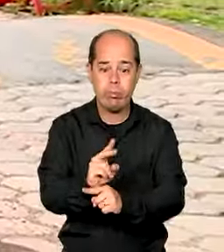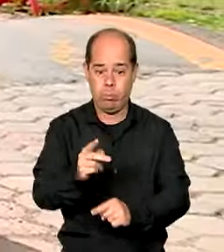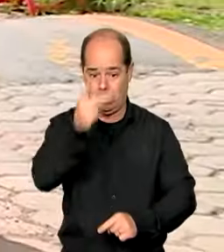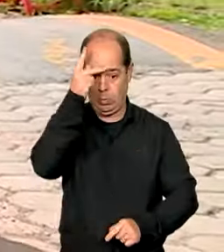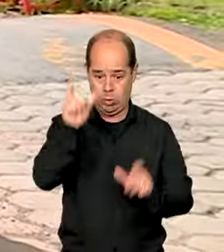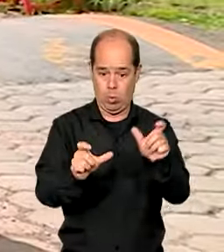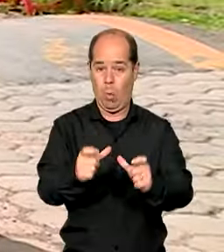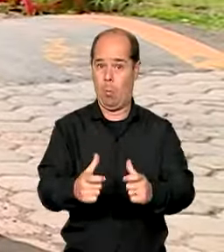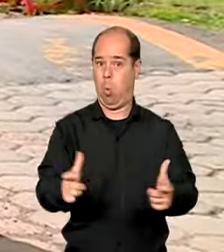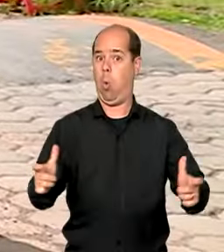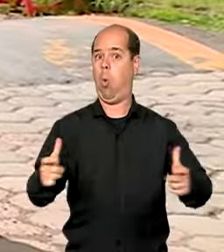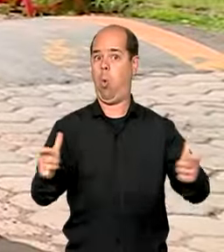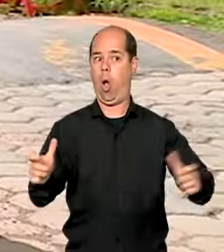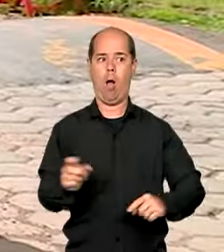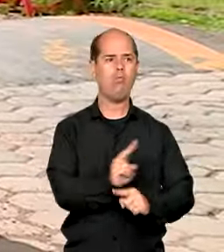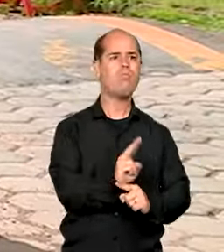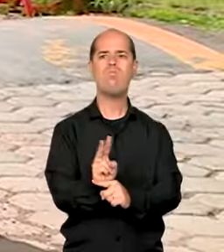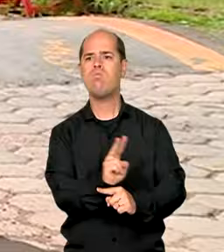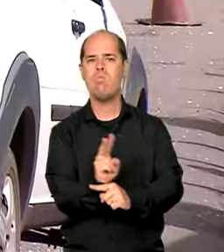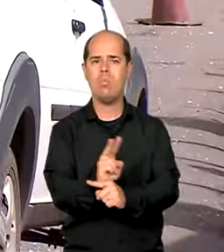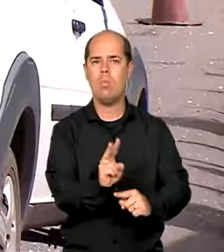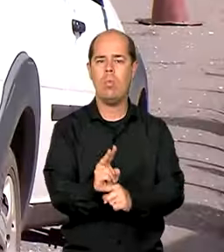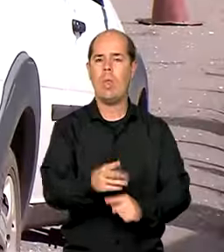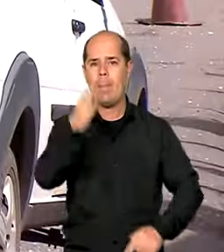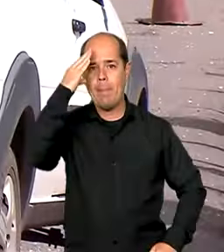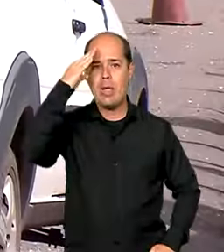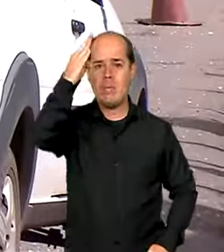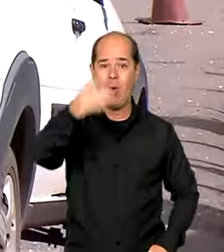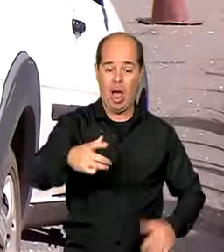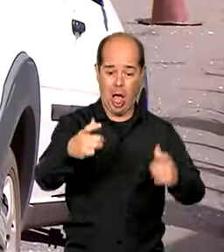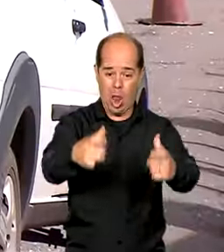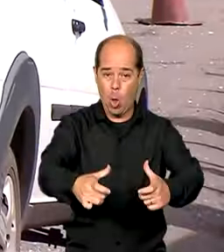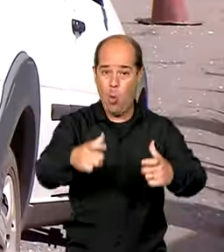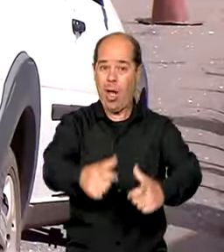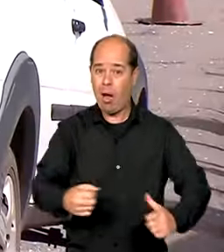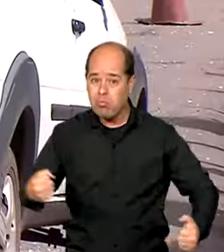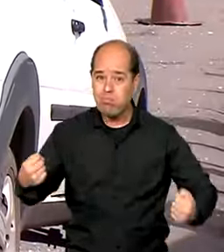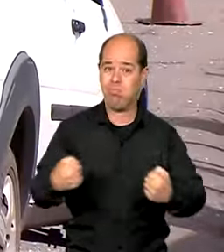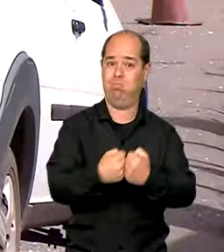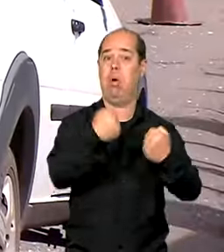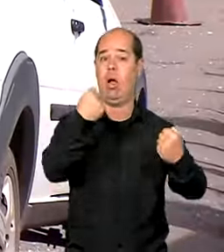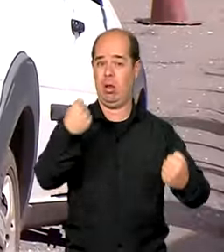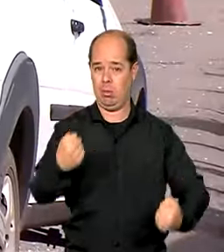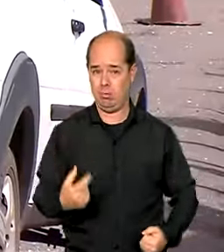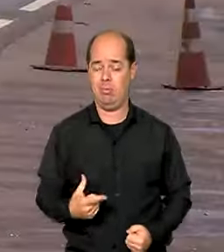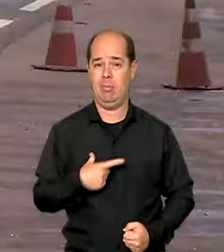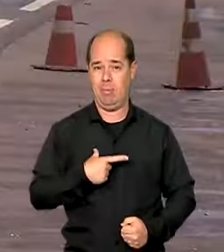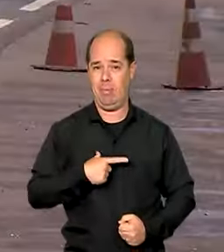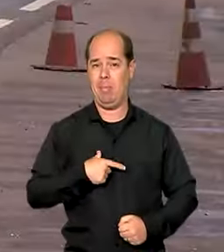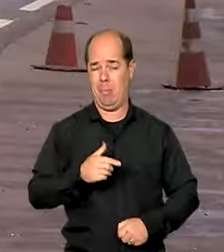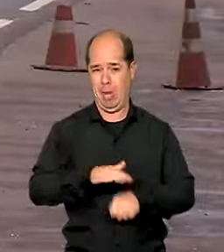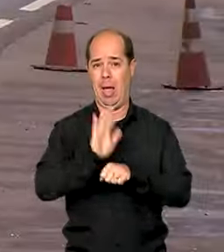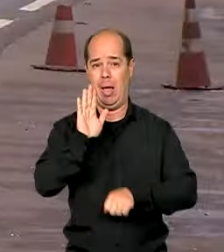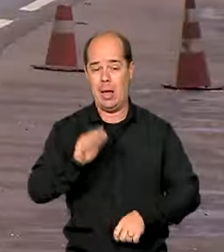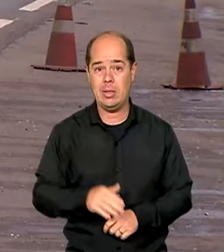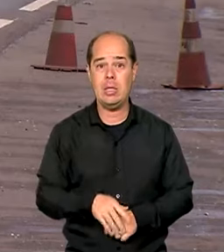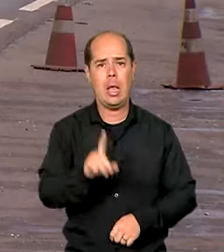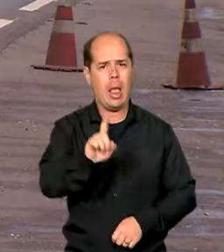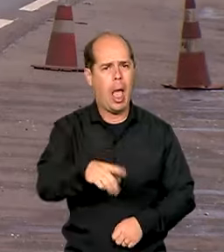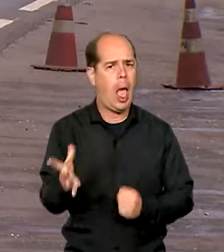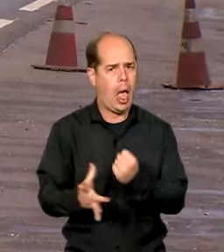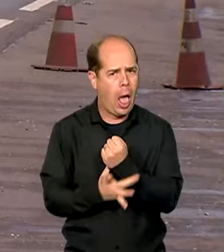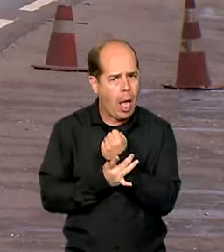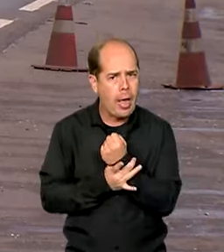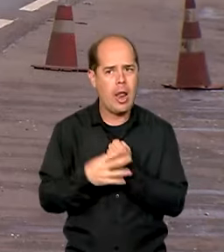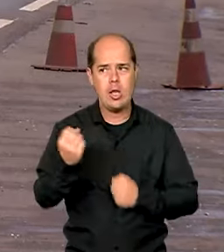para os trechos de maiores acidentes. O objetivo, é claro, é garantir a segurança de quem vai viajar neste